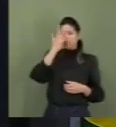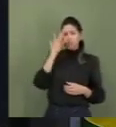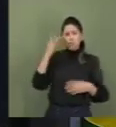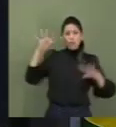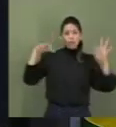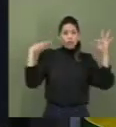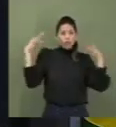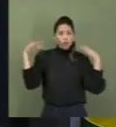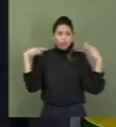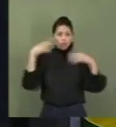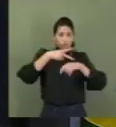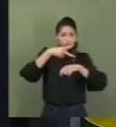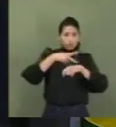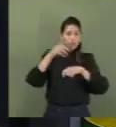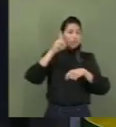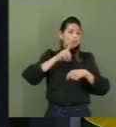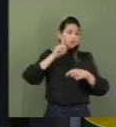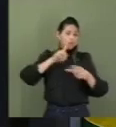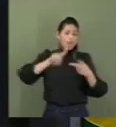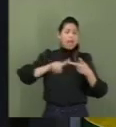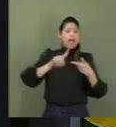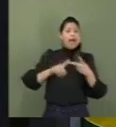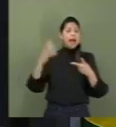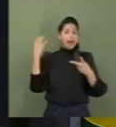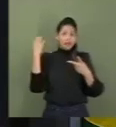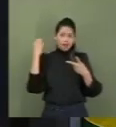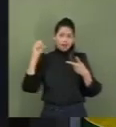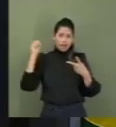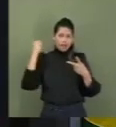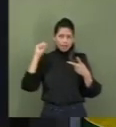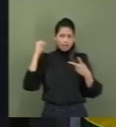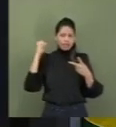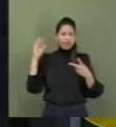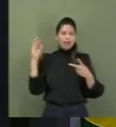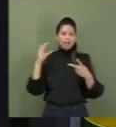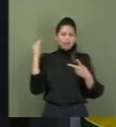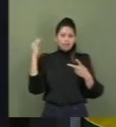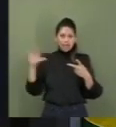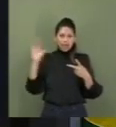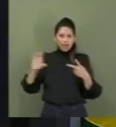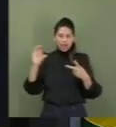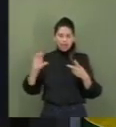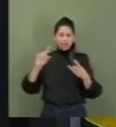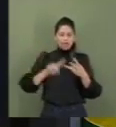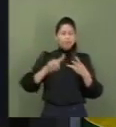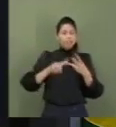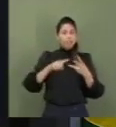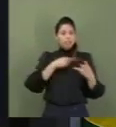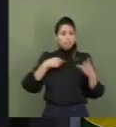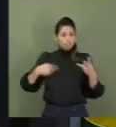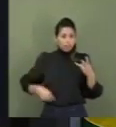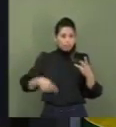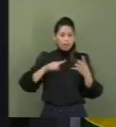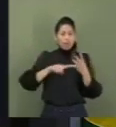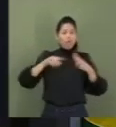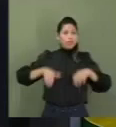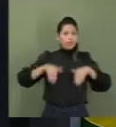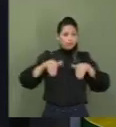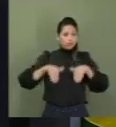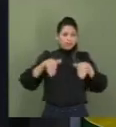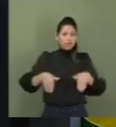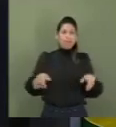Unidos, do Canadá, do Japão e da Austrália. A suspensão do visto para turismo no Brasil